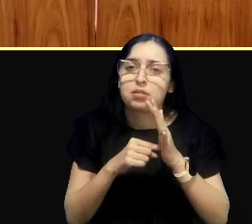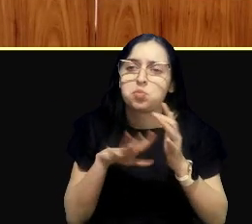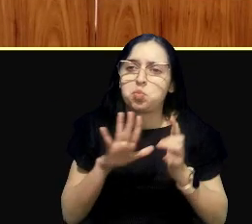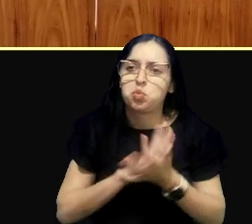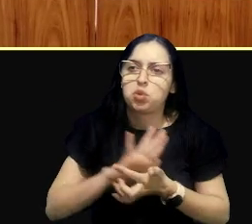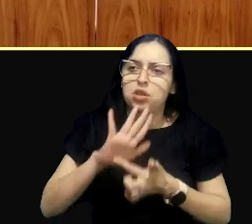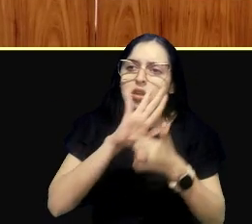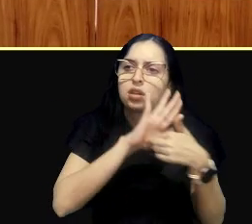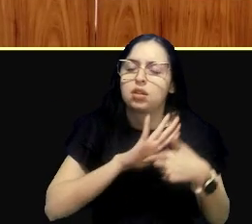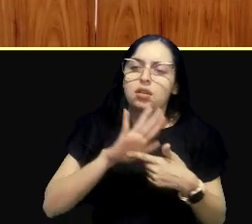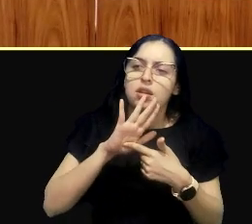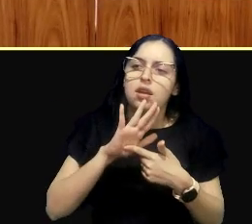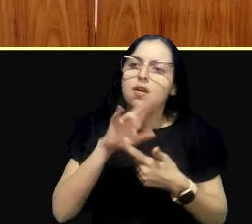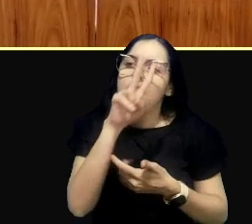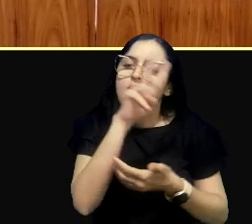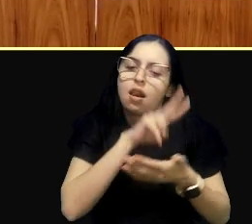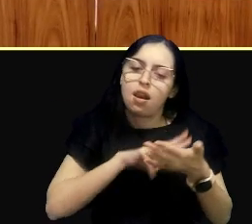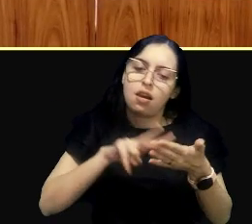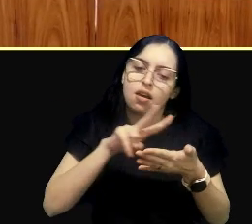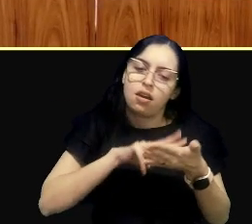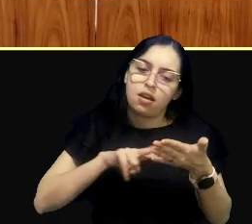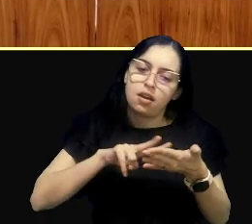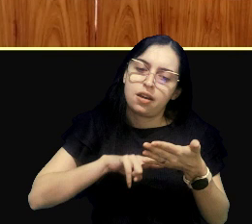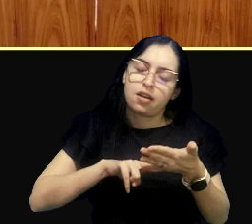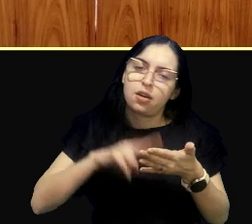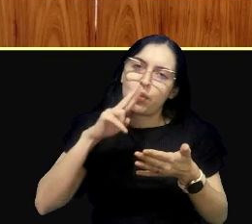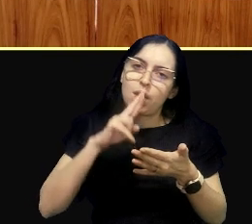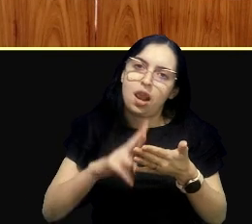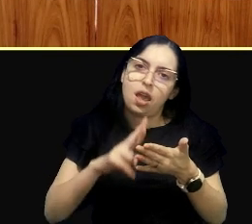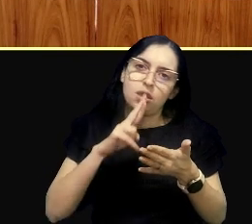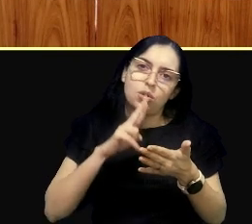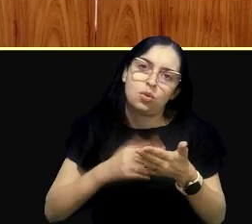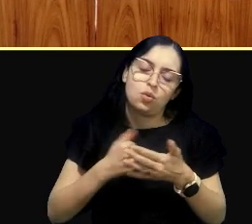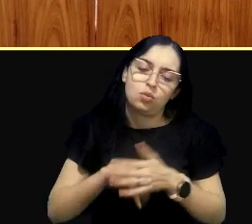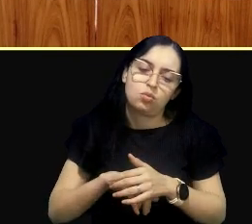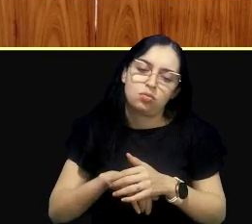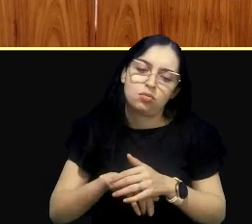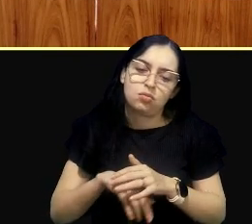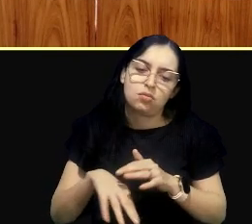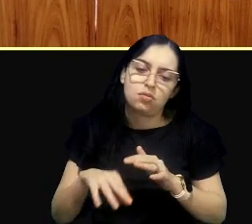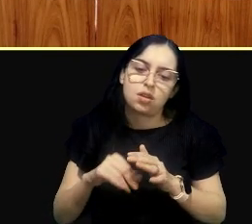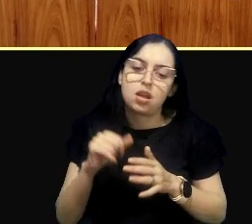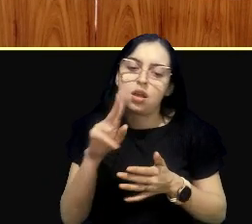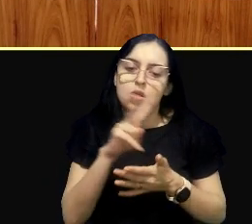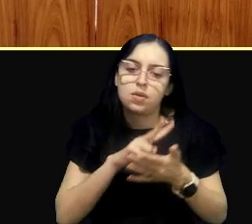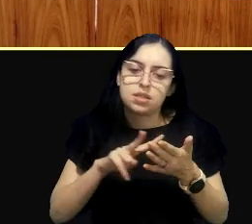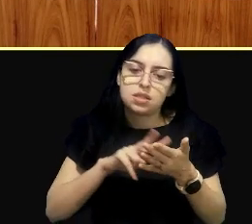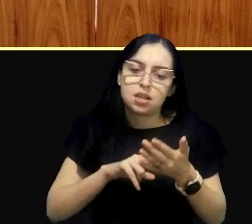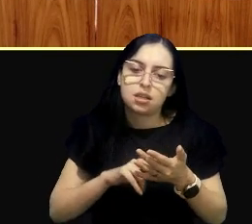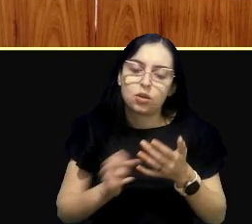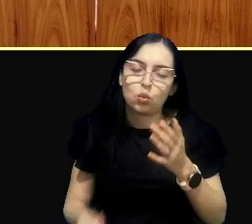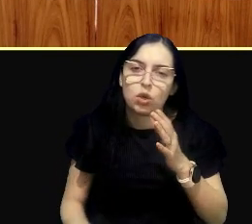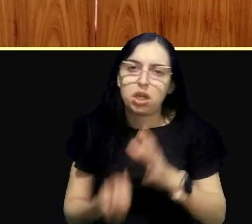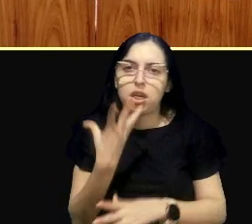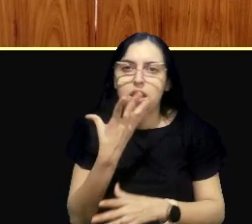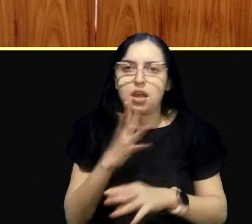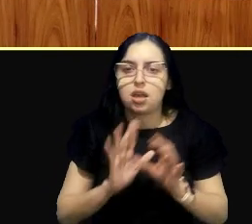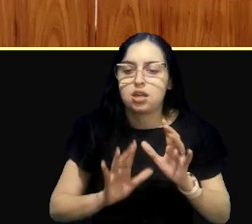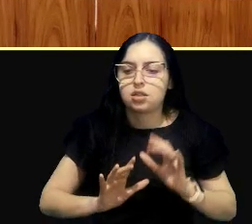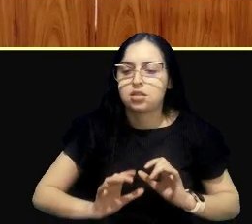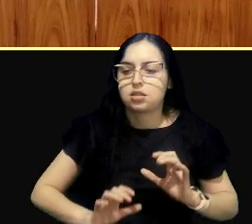Então, a gente vai ler lá no relatório deles, eles colocam, mano, o impacto cênico, a gente cria aquelas áreas